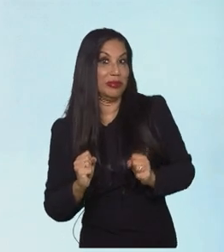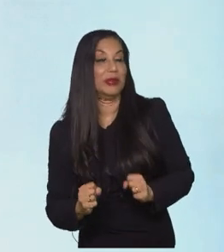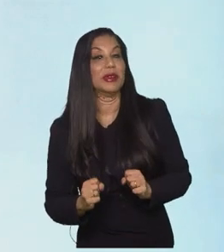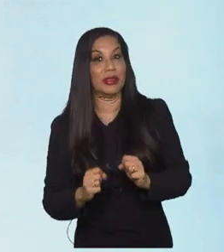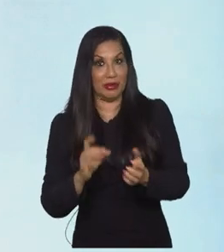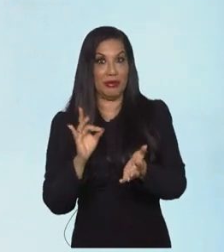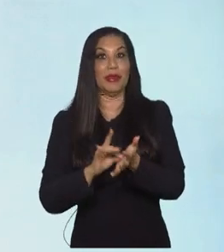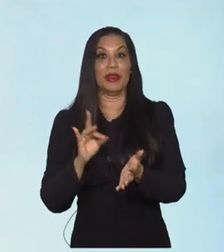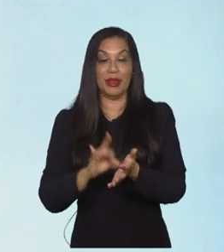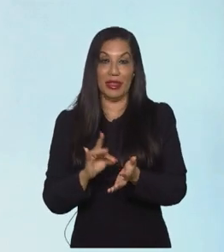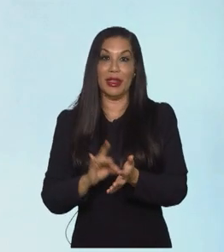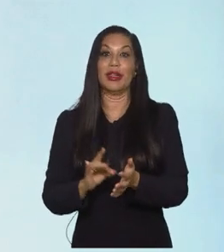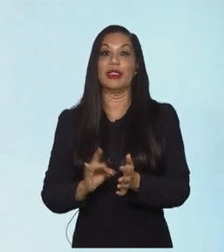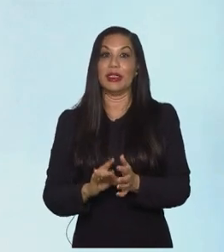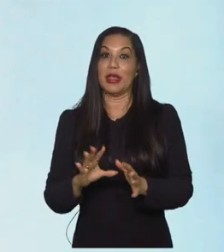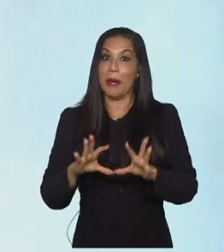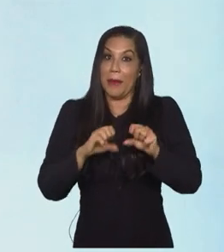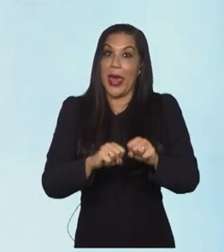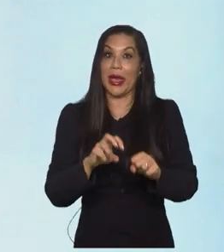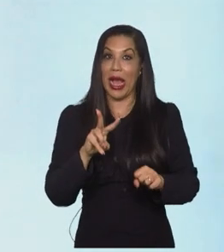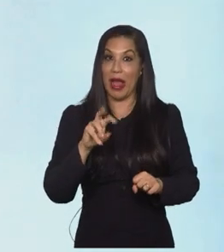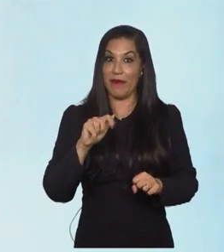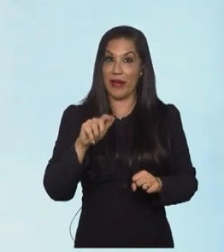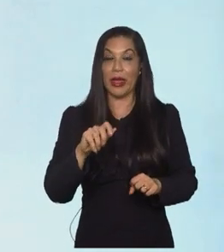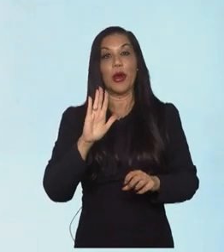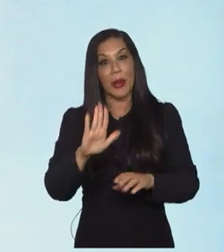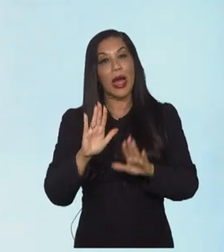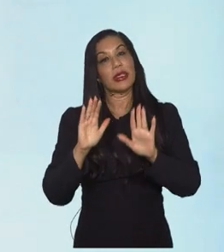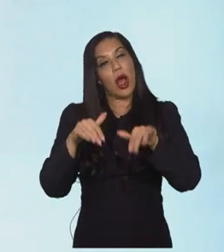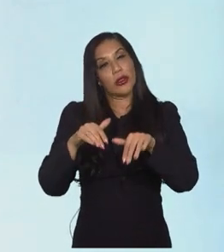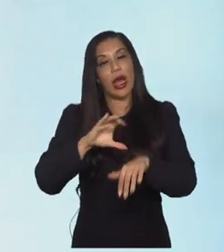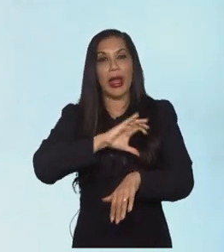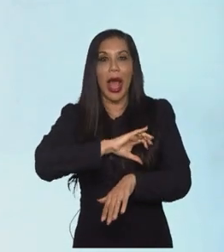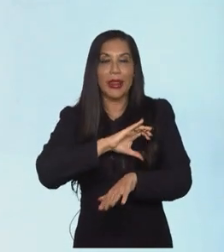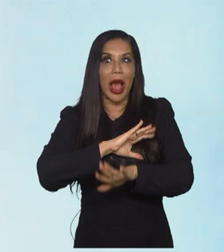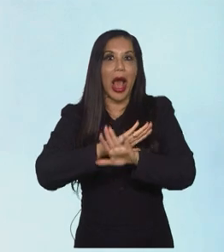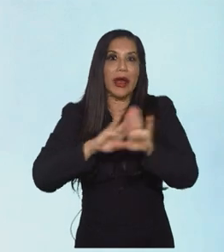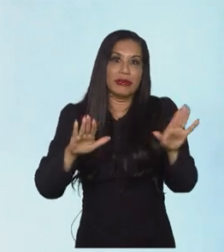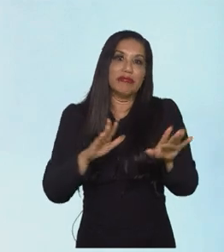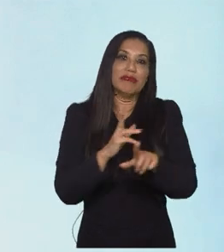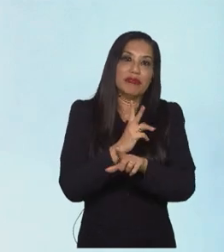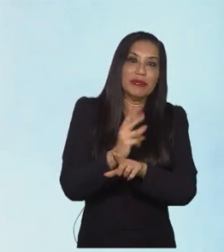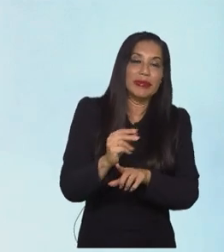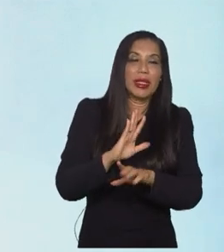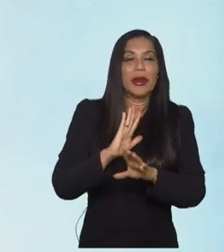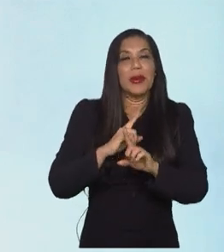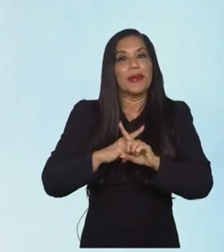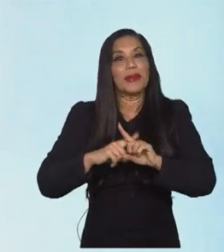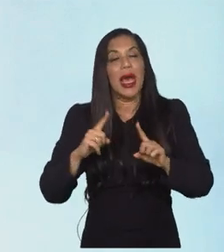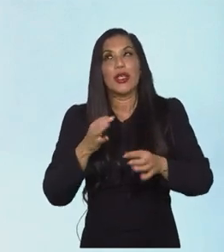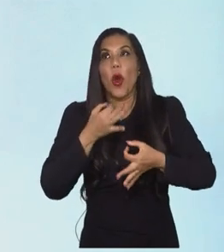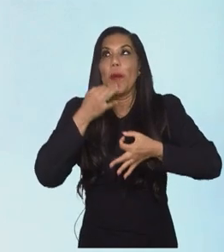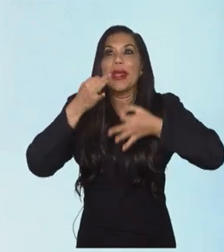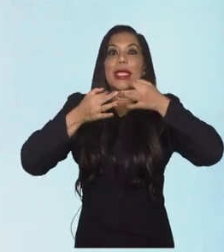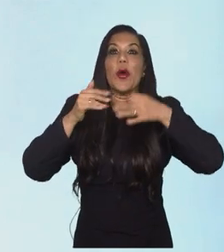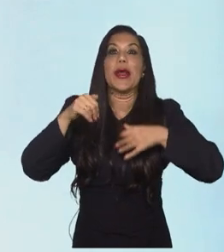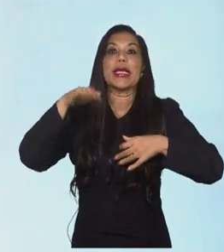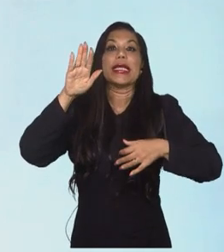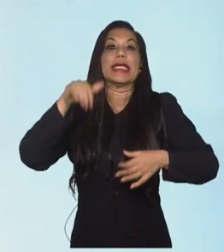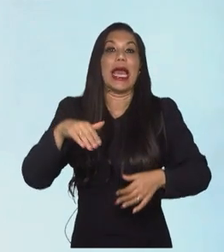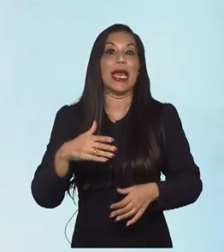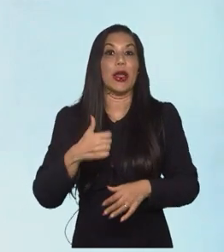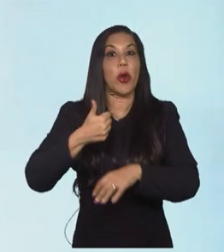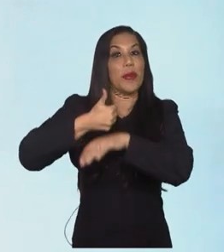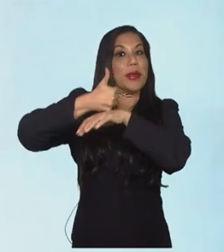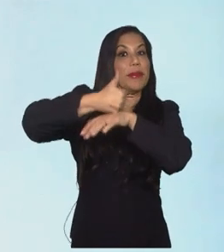ameaça, roubar essa vaga. mas a tendência é de que Austrália e Canadá, e aí eu já não consigo opinar quem, quem seria